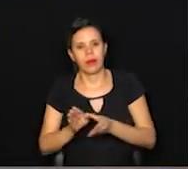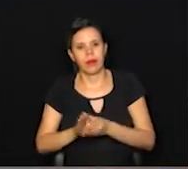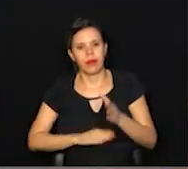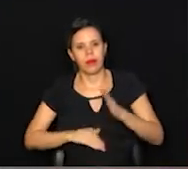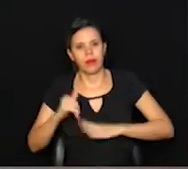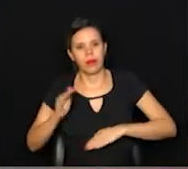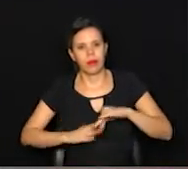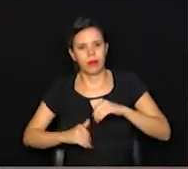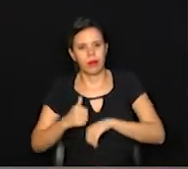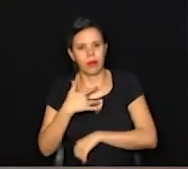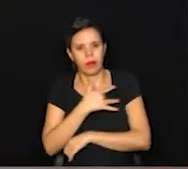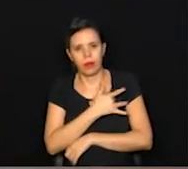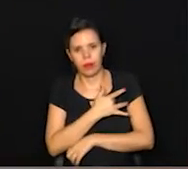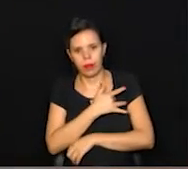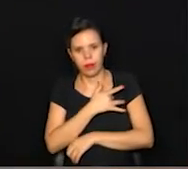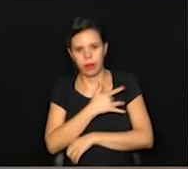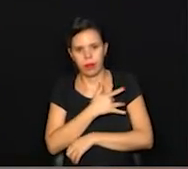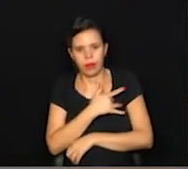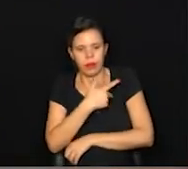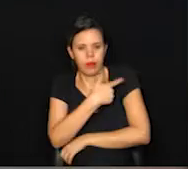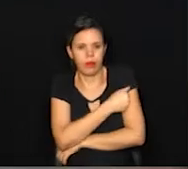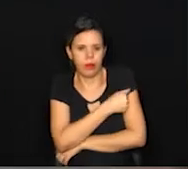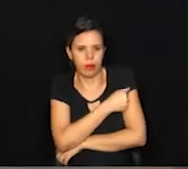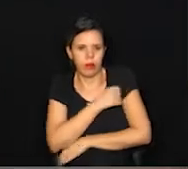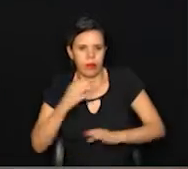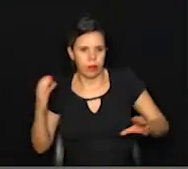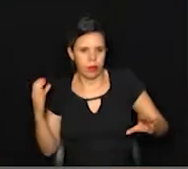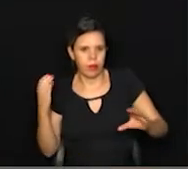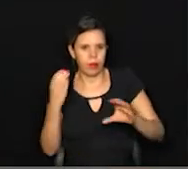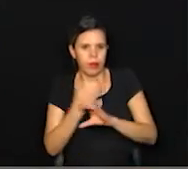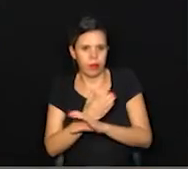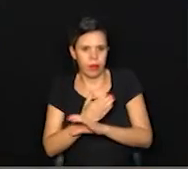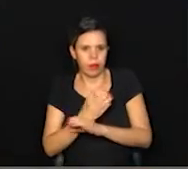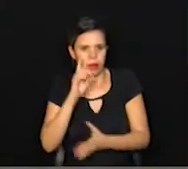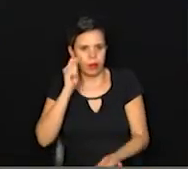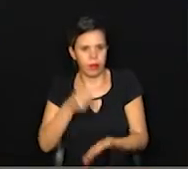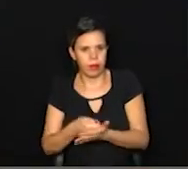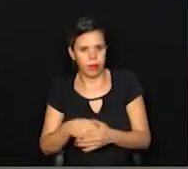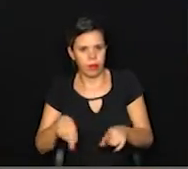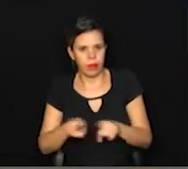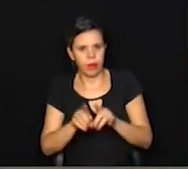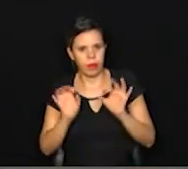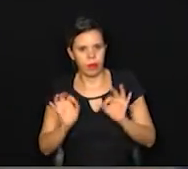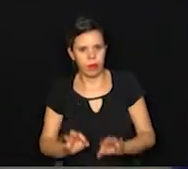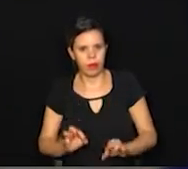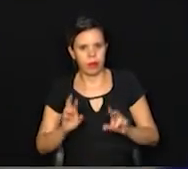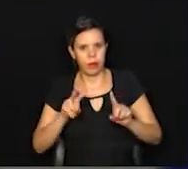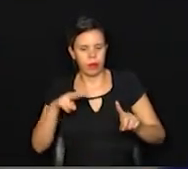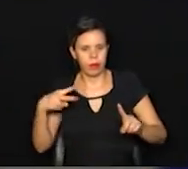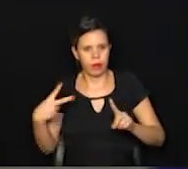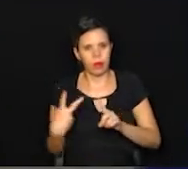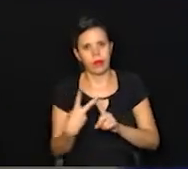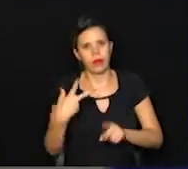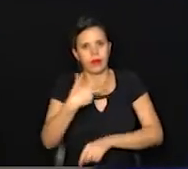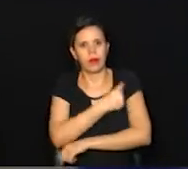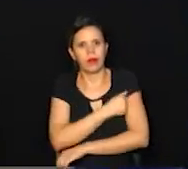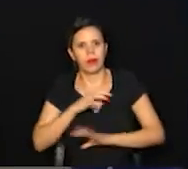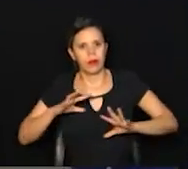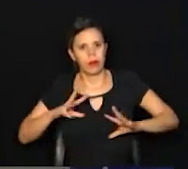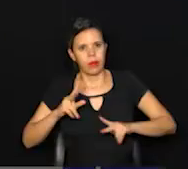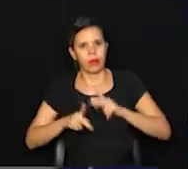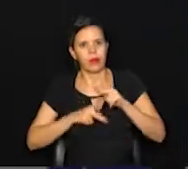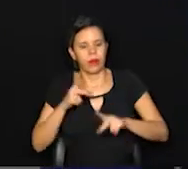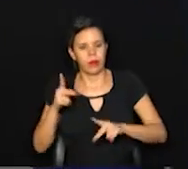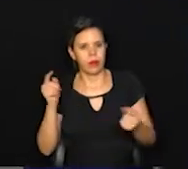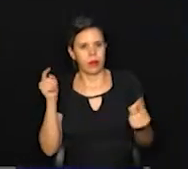profissionais de saúde para que a imunização total esteja garantida. A expectativa é vacinar todo o